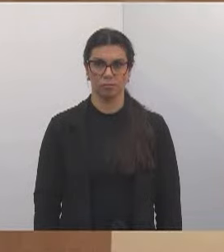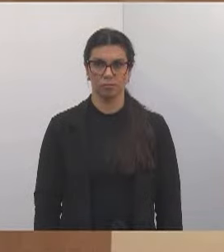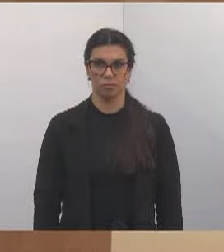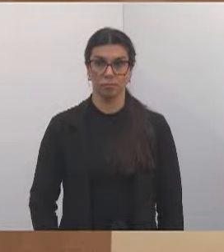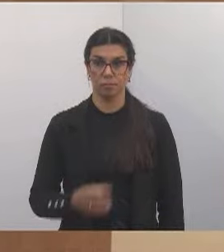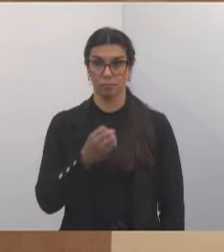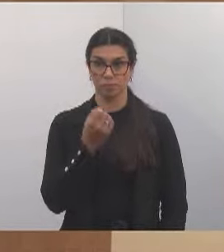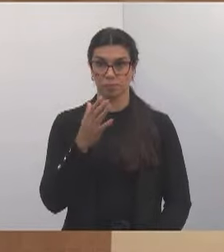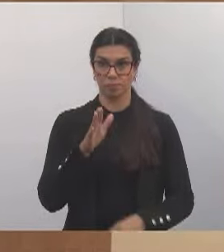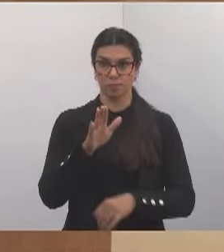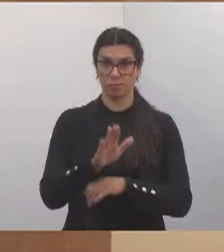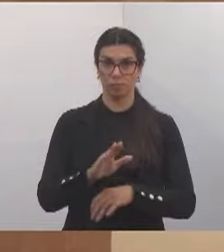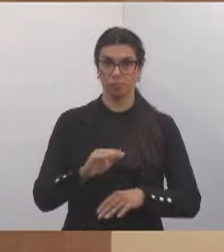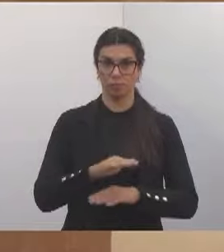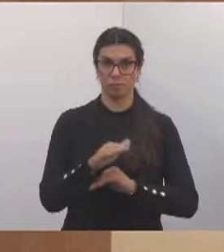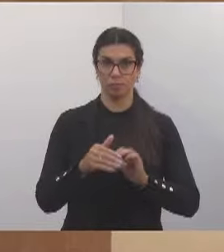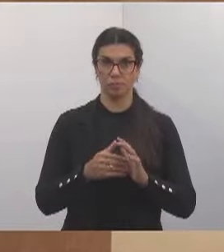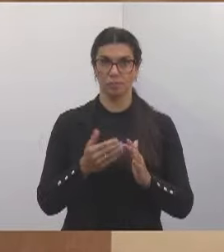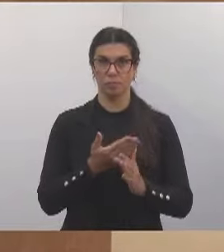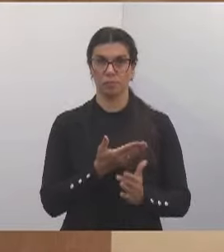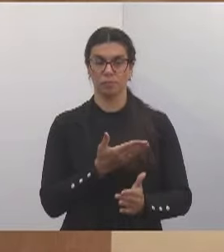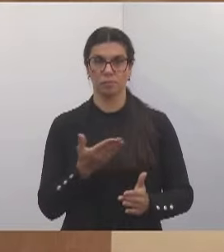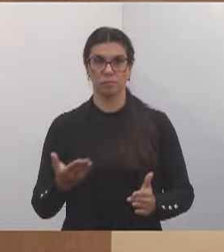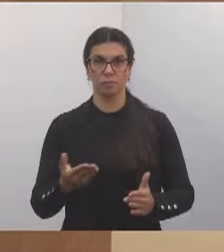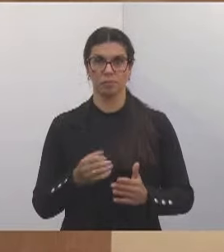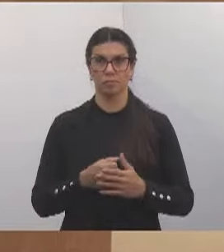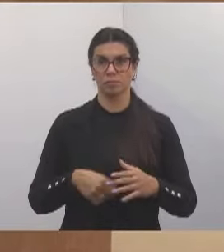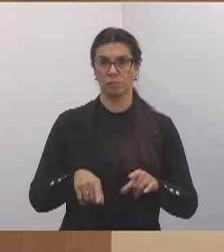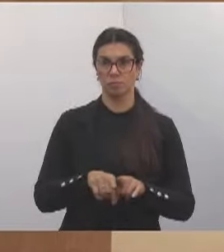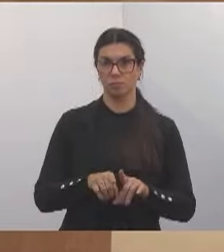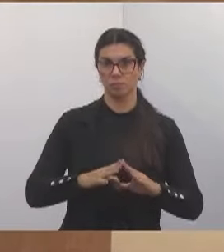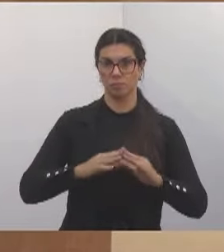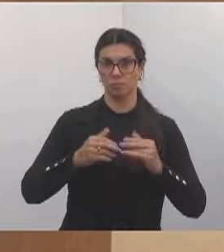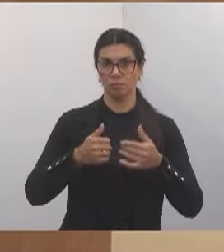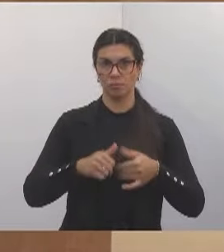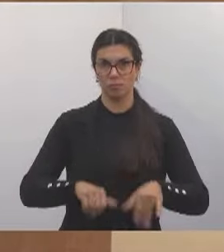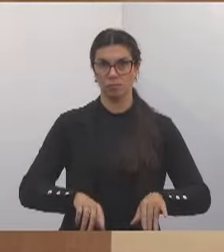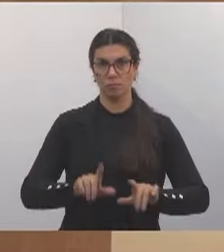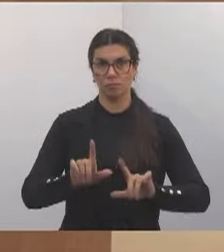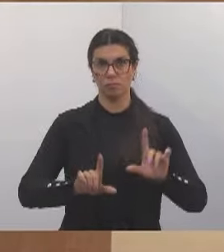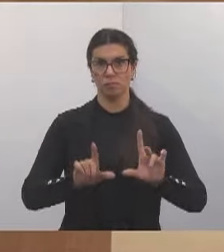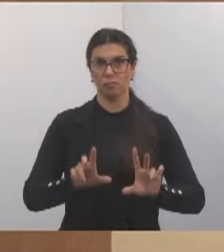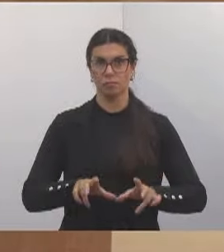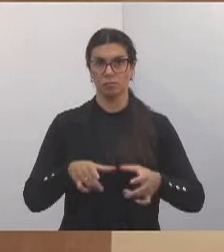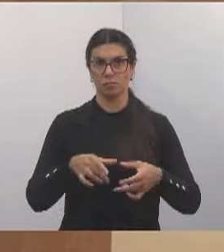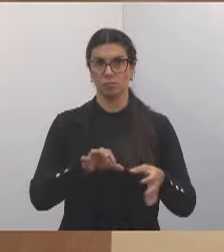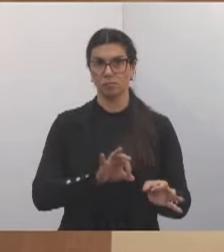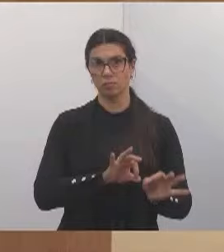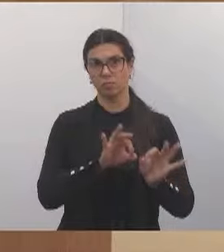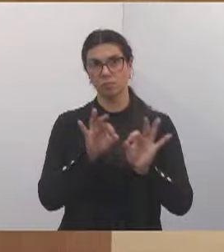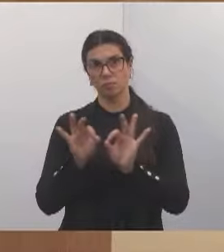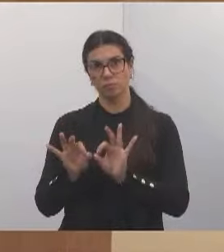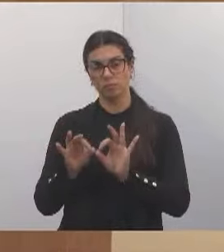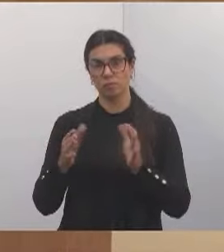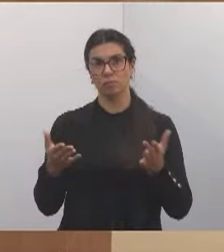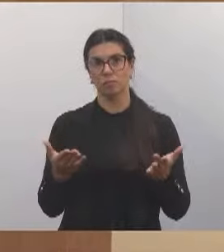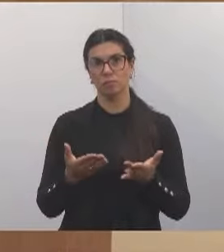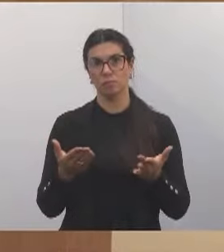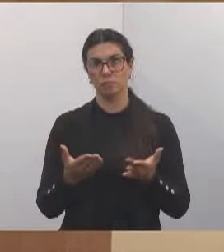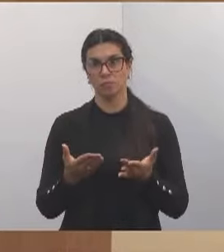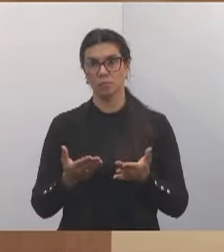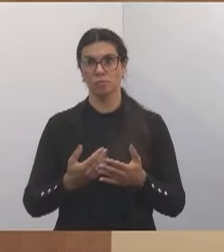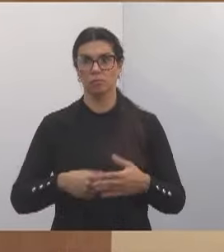Boa tarde a todos, boa tarde a você que nos assiste pela TV Câmara, também